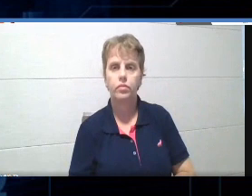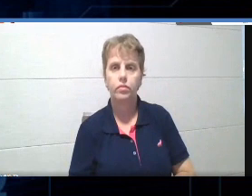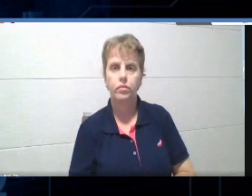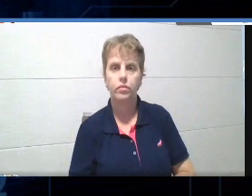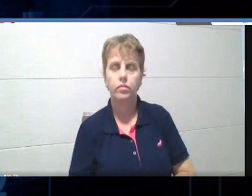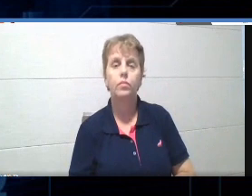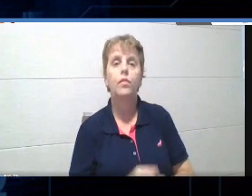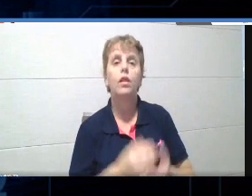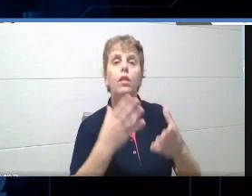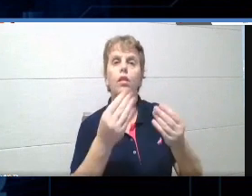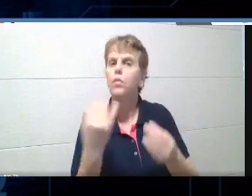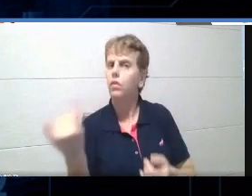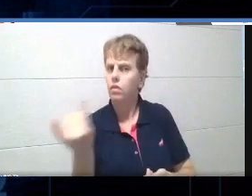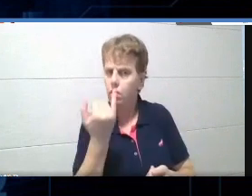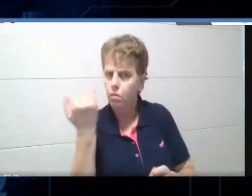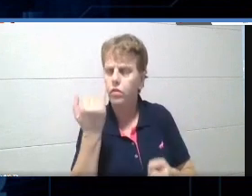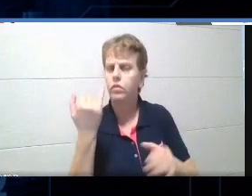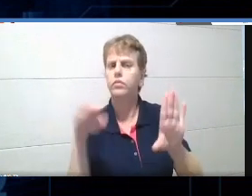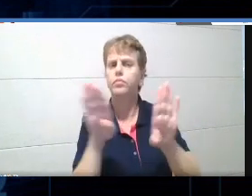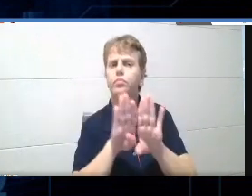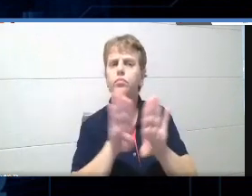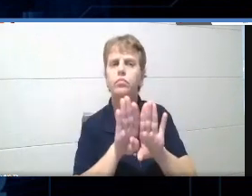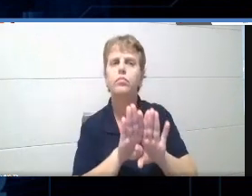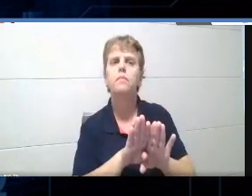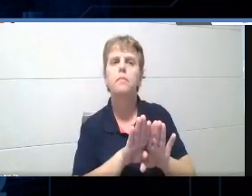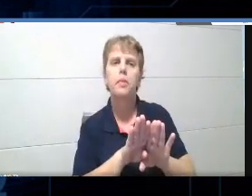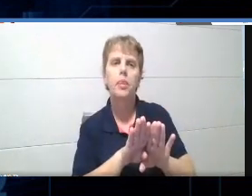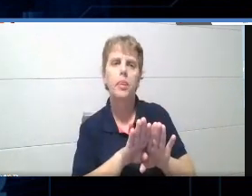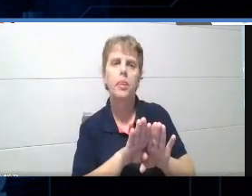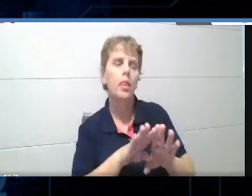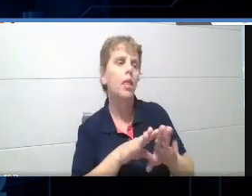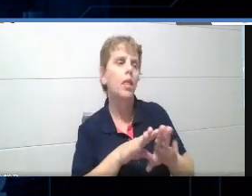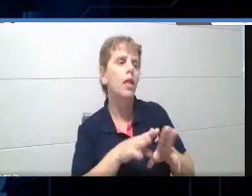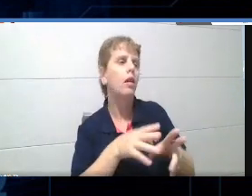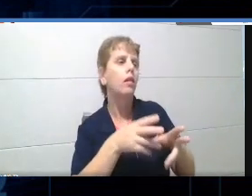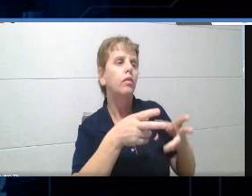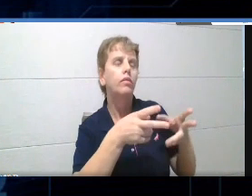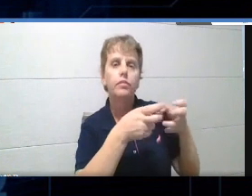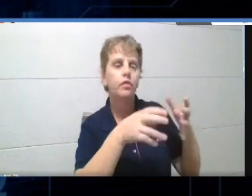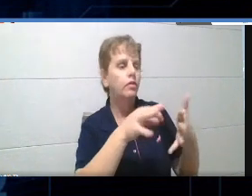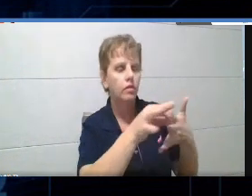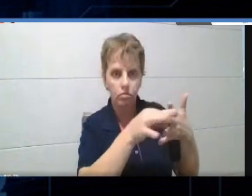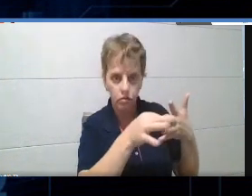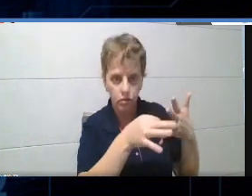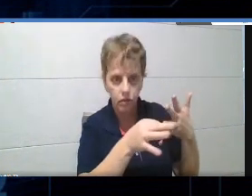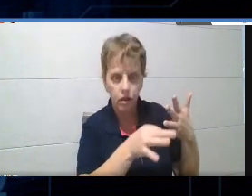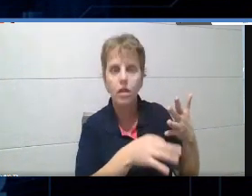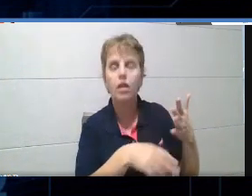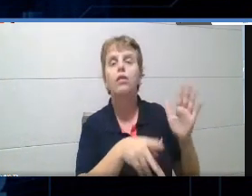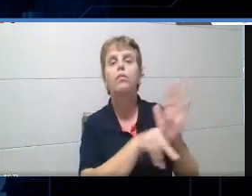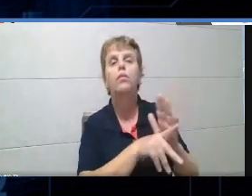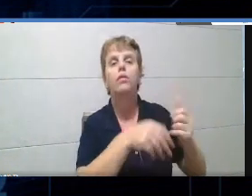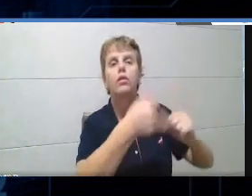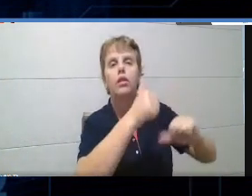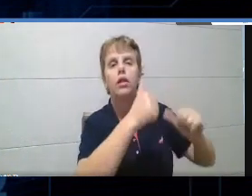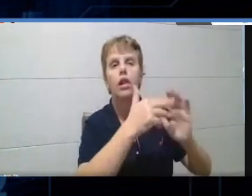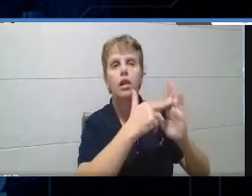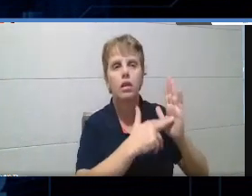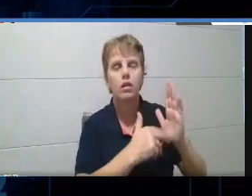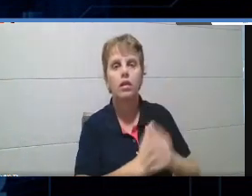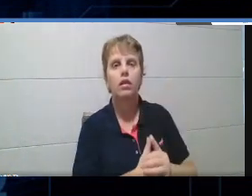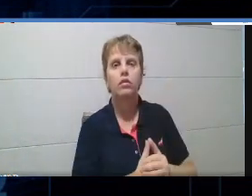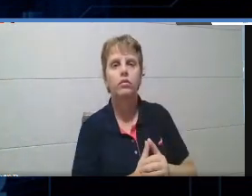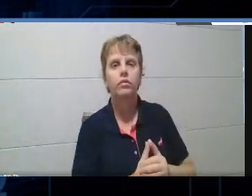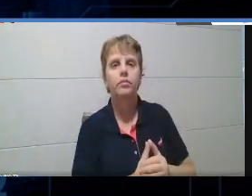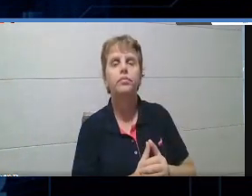E muito interessante, é, a gente olhar aqui, ó, sobre critérios, beleza? Critérios avaliativos, aqui que eu tava falando pra vocês, das